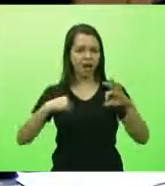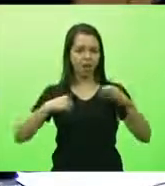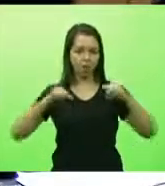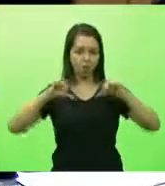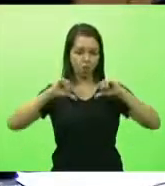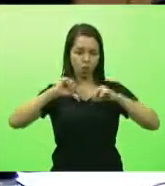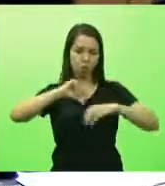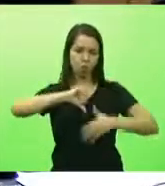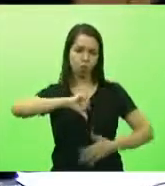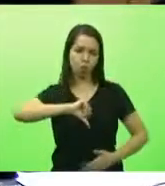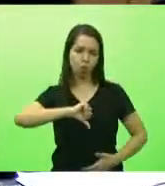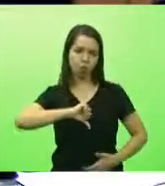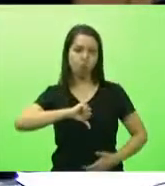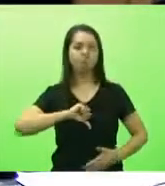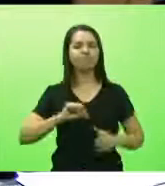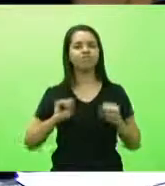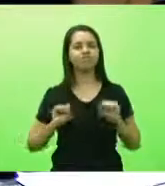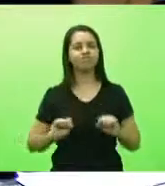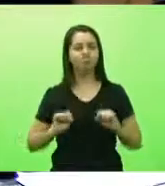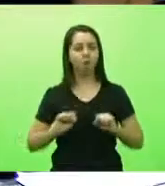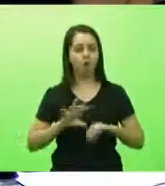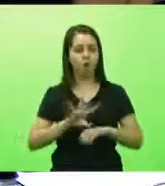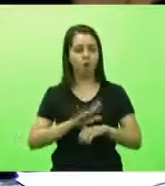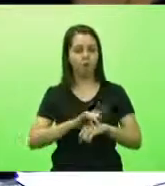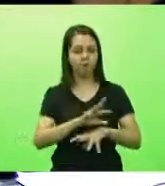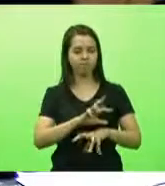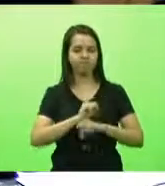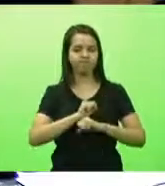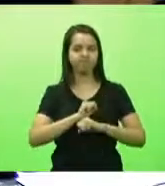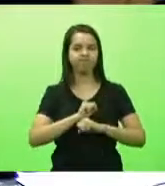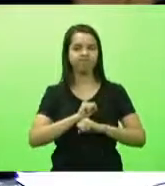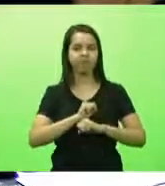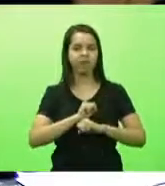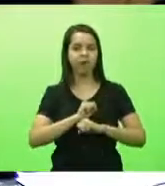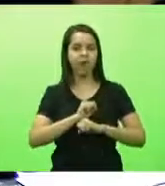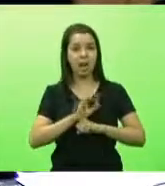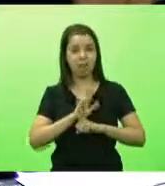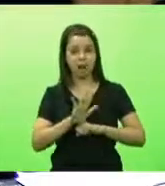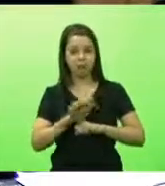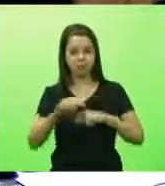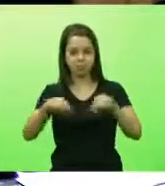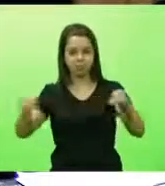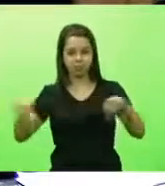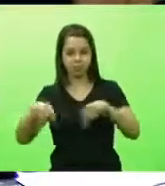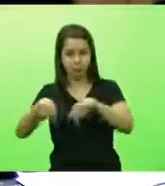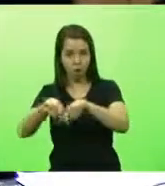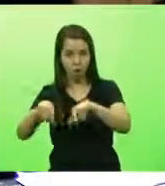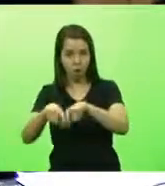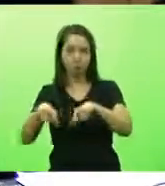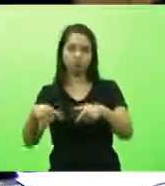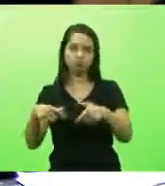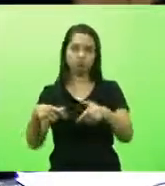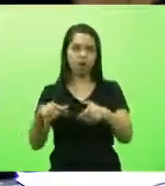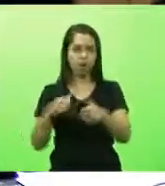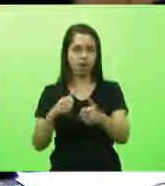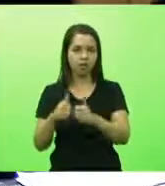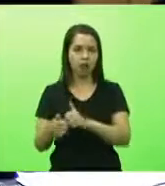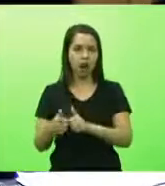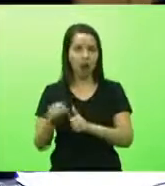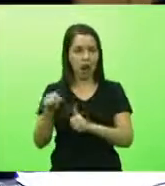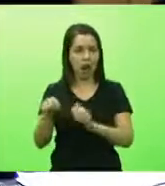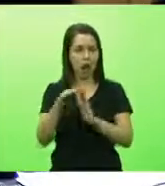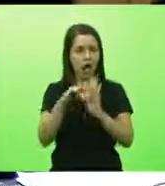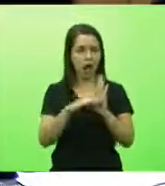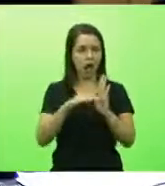eu vou jogar num campo de futebol, aonde que tenha regras, por exemplo, não pode utilizar os chuveiros, está tudo certo, não pode fazer